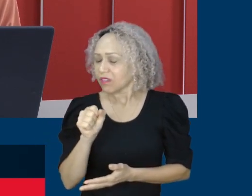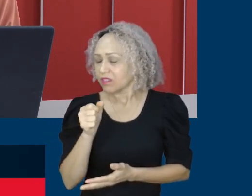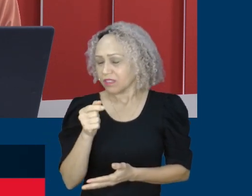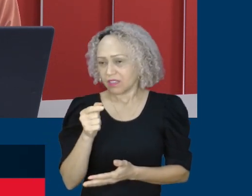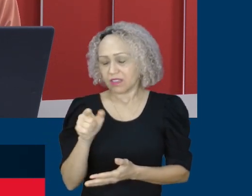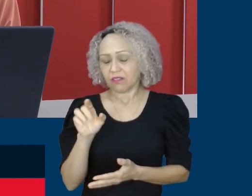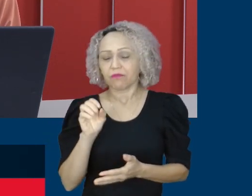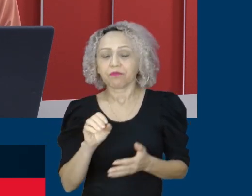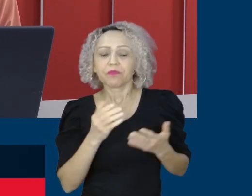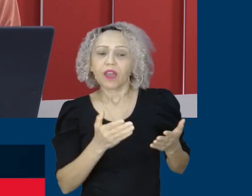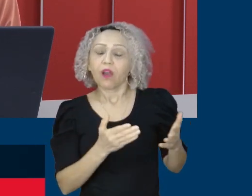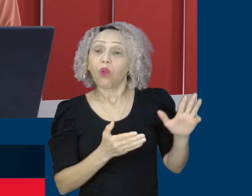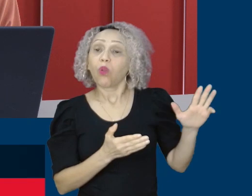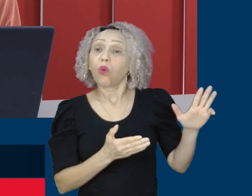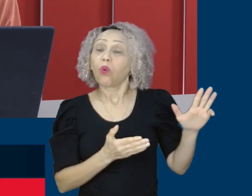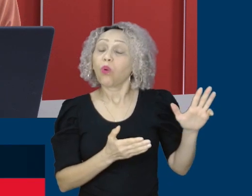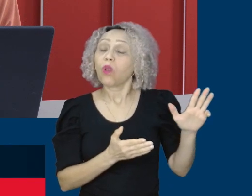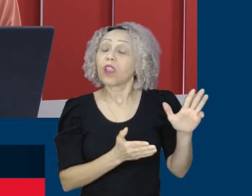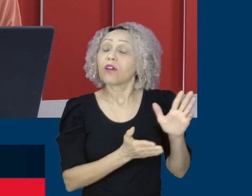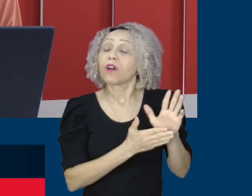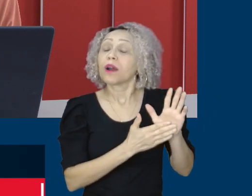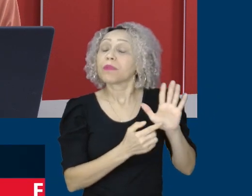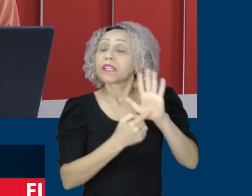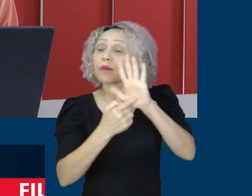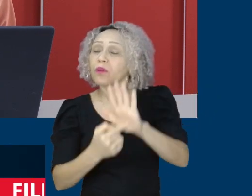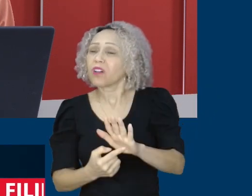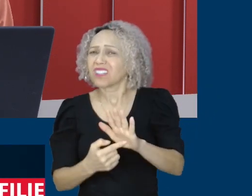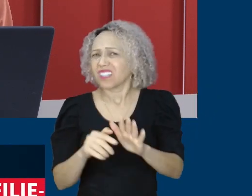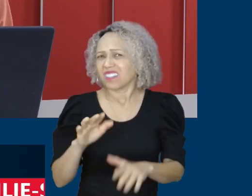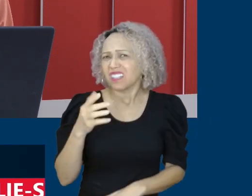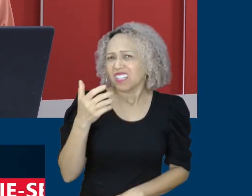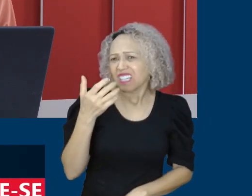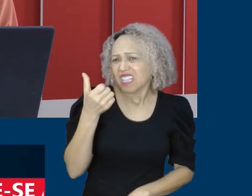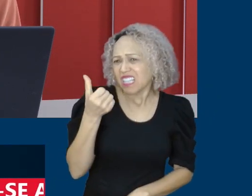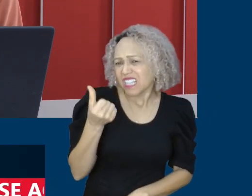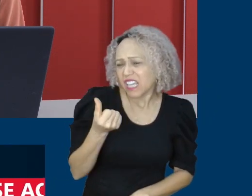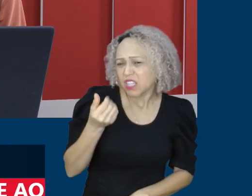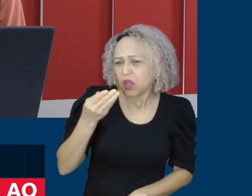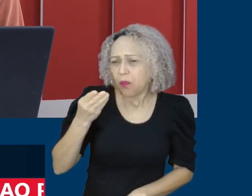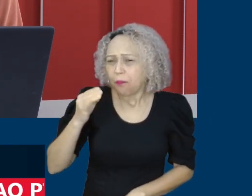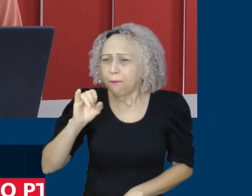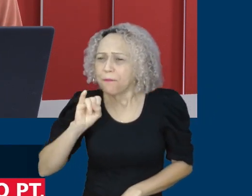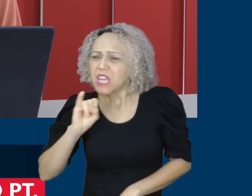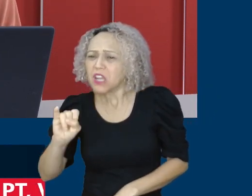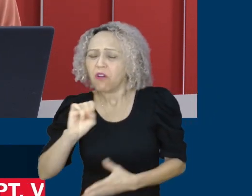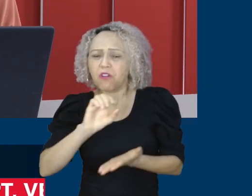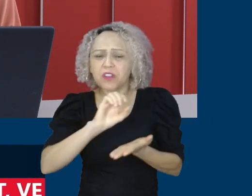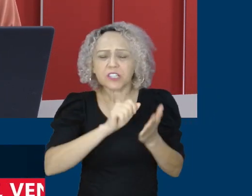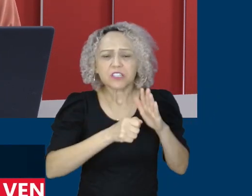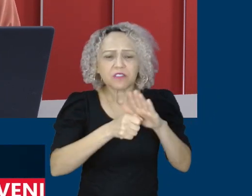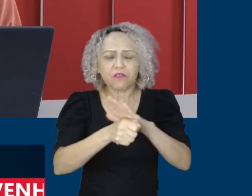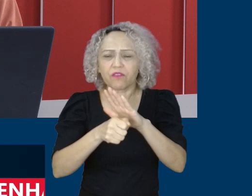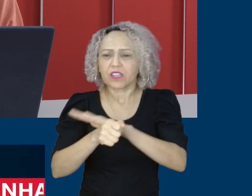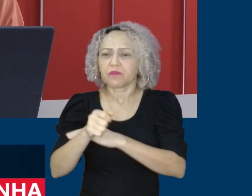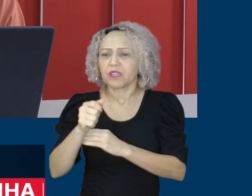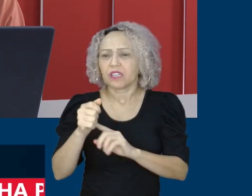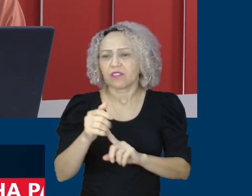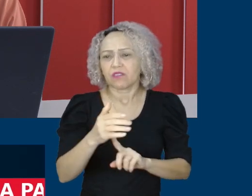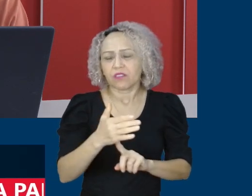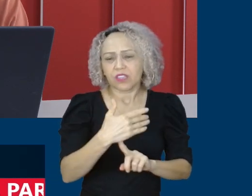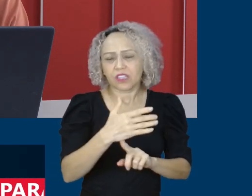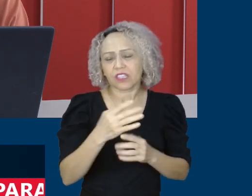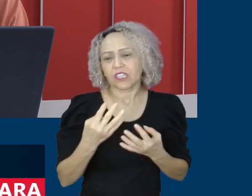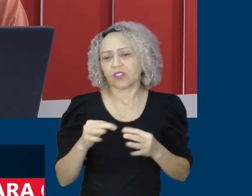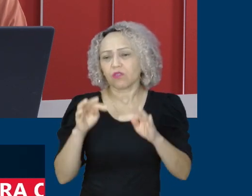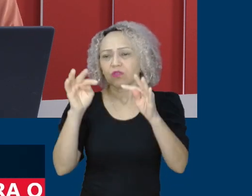de investimento em tecnologia. Como é o avalia essas medidas considerando a urgência da gente gerar mais empregos de